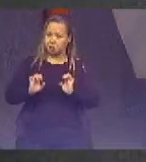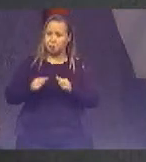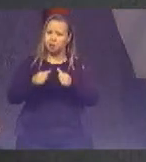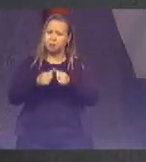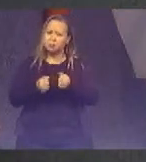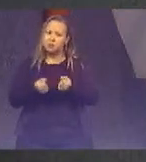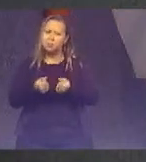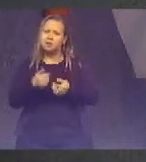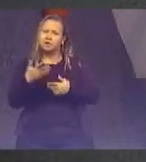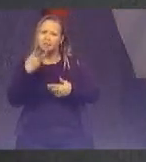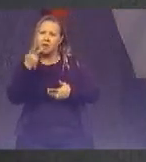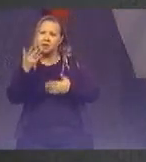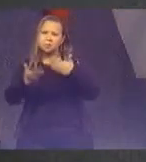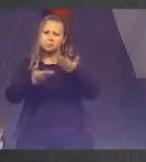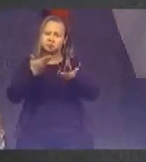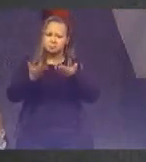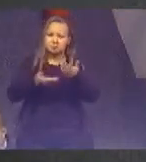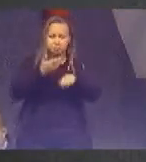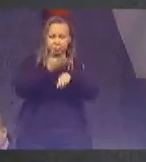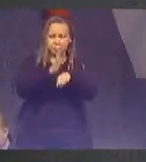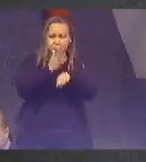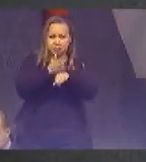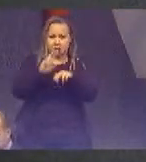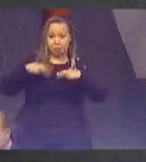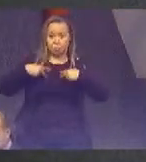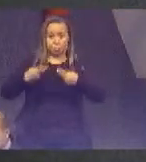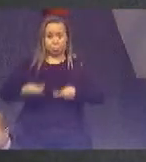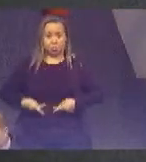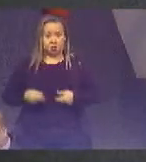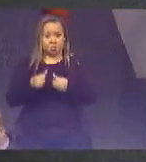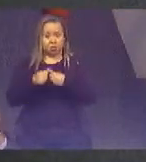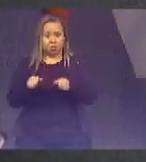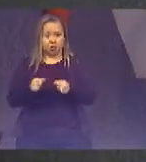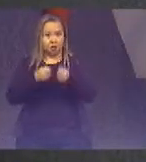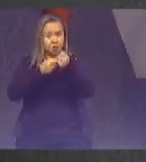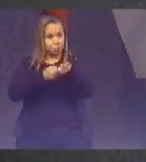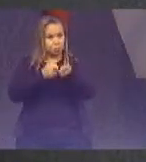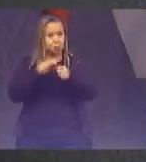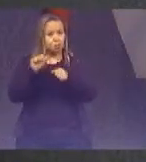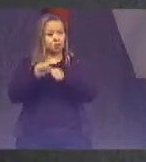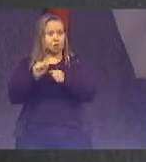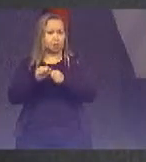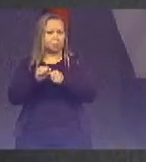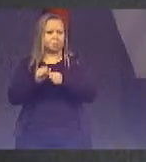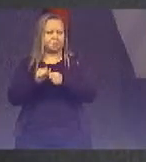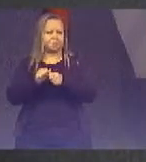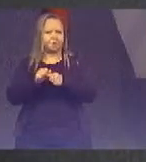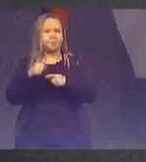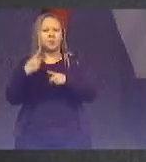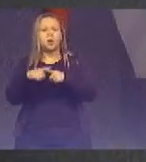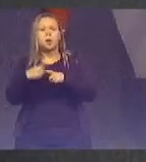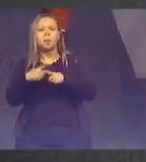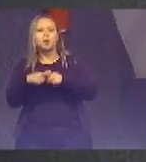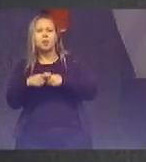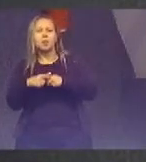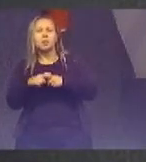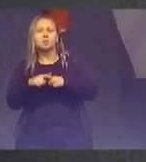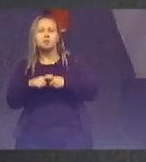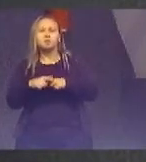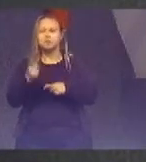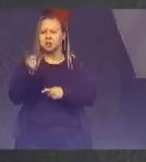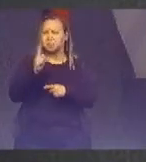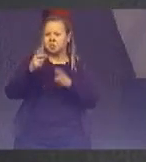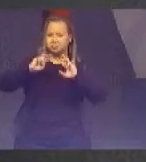ensaios de humanidade que estamos a tentar fazer Ensaios por quê? Porque nós não nos percebemos ainda